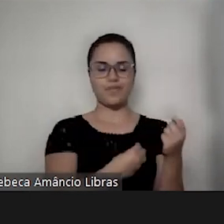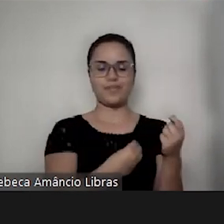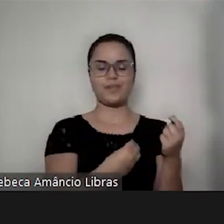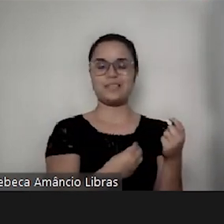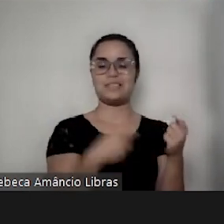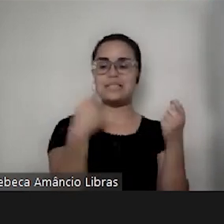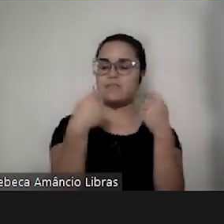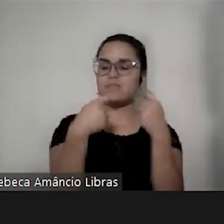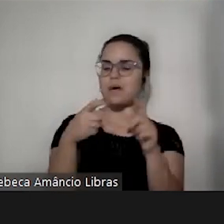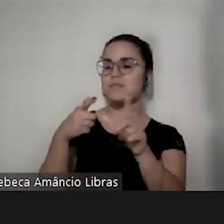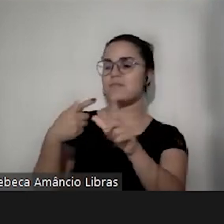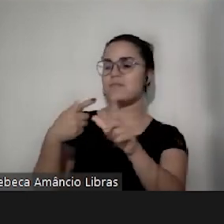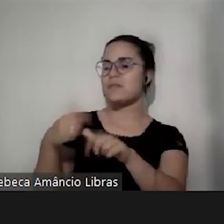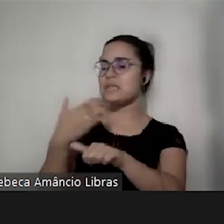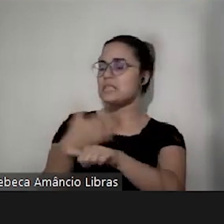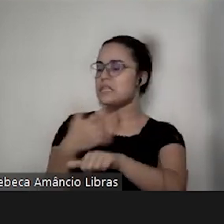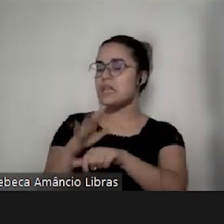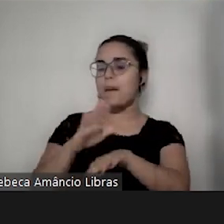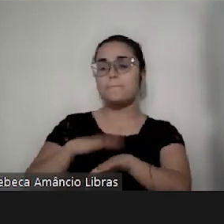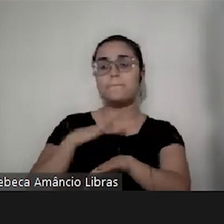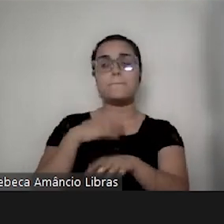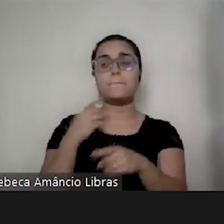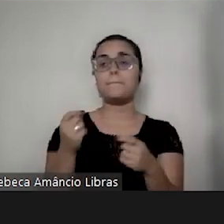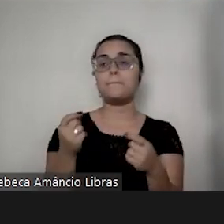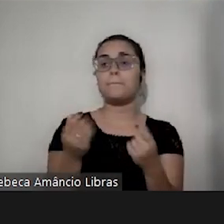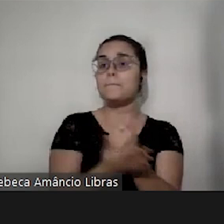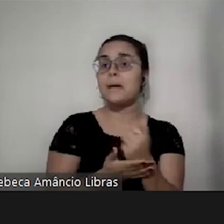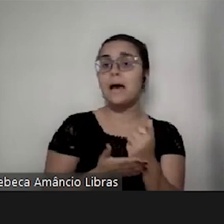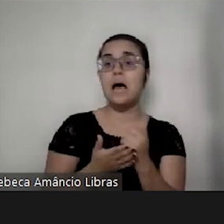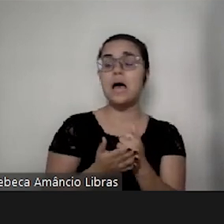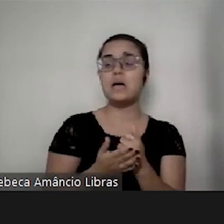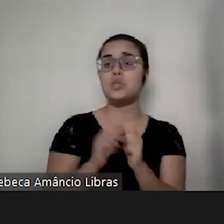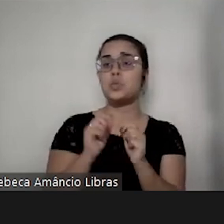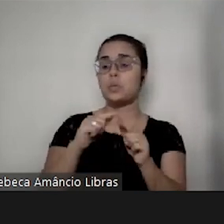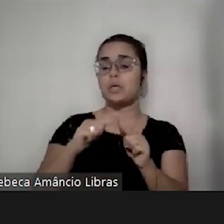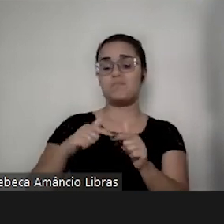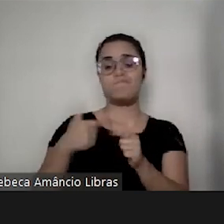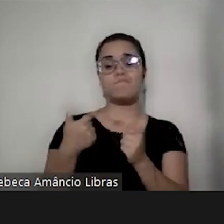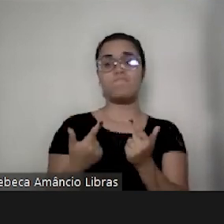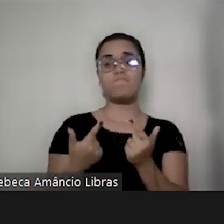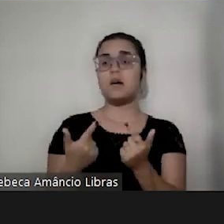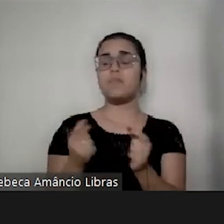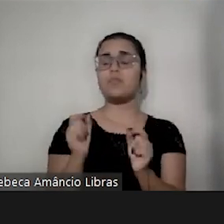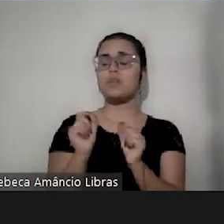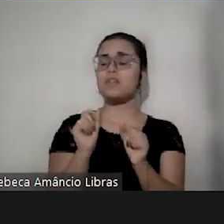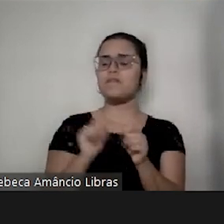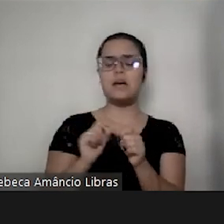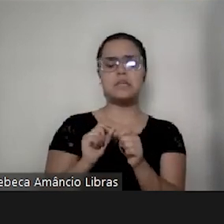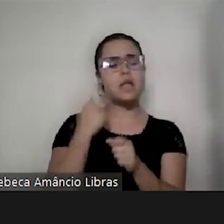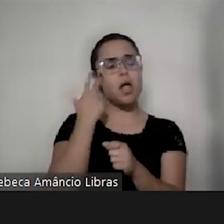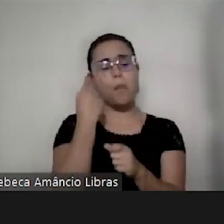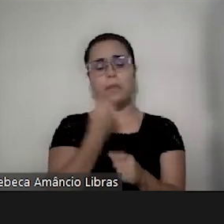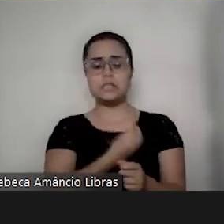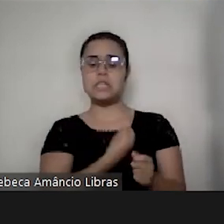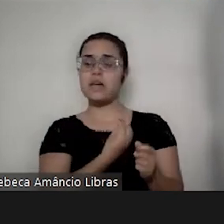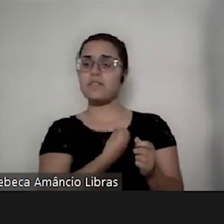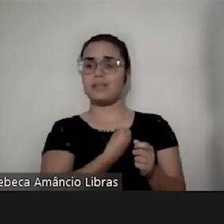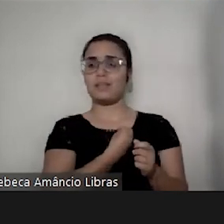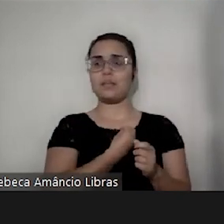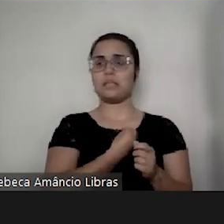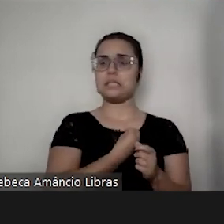necessidades básicas, daquilo simples que a gente pode fazer com eles no dia a dia, e era isso.